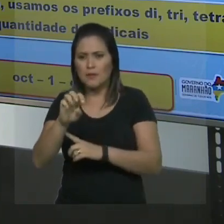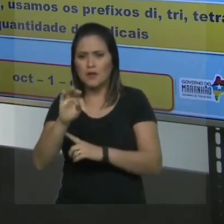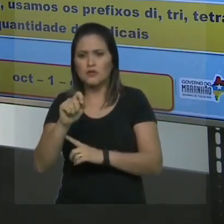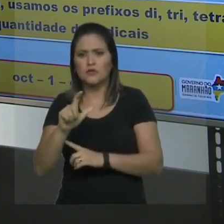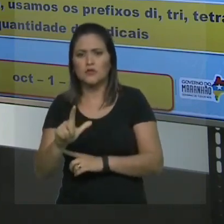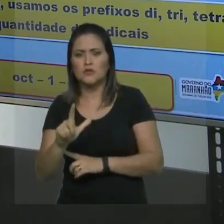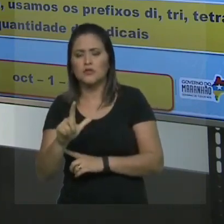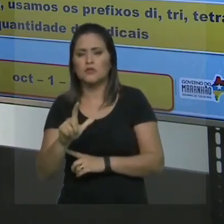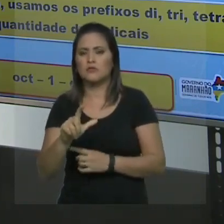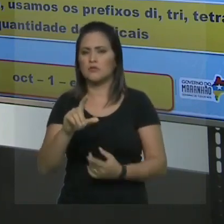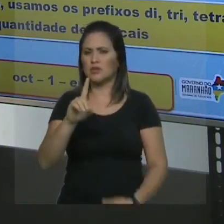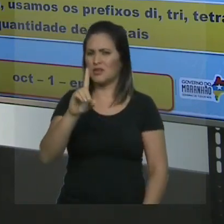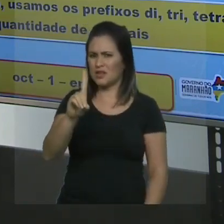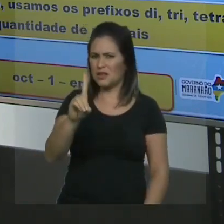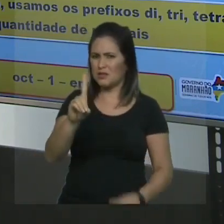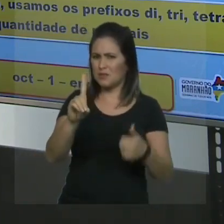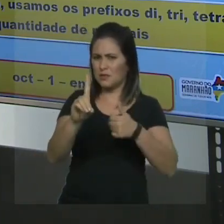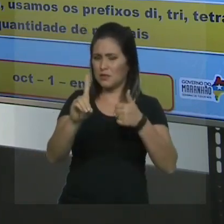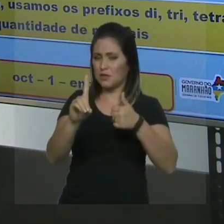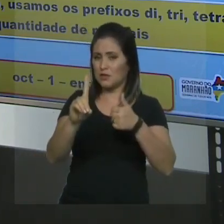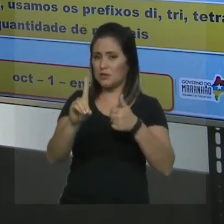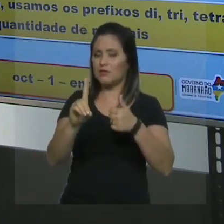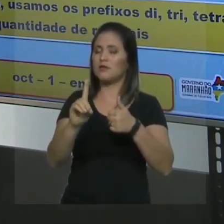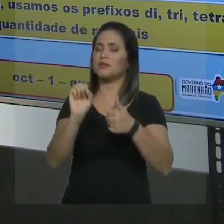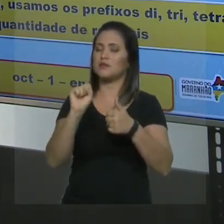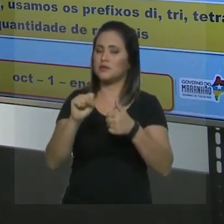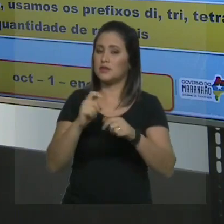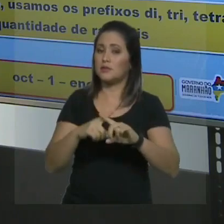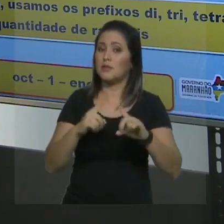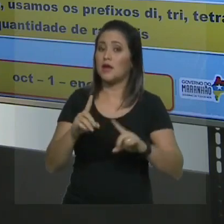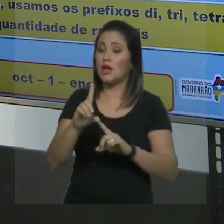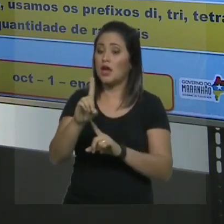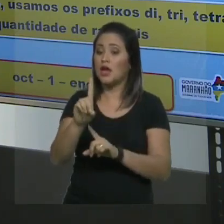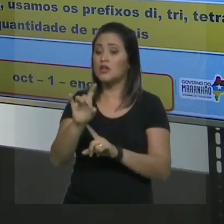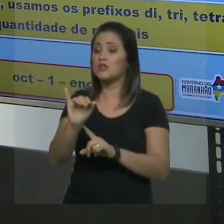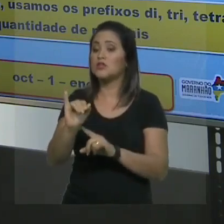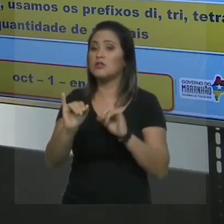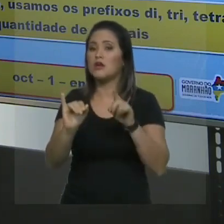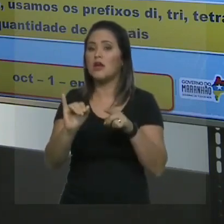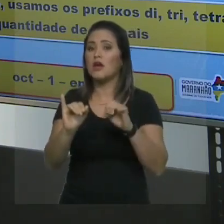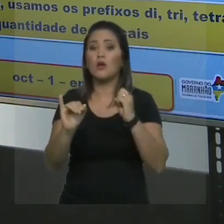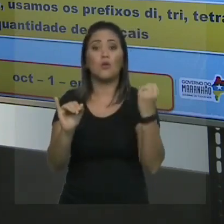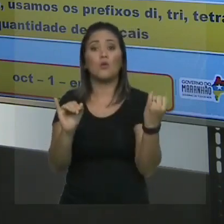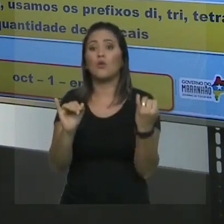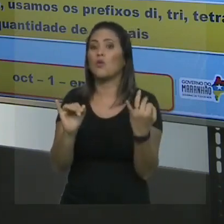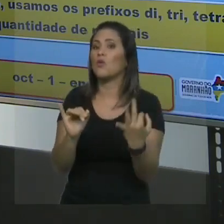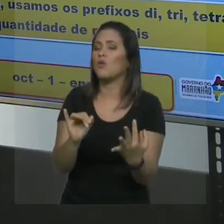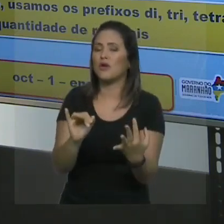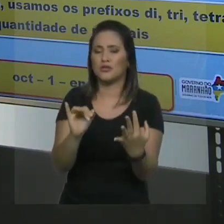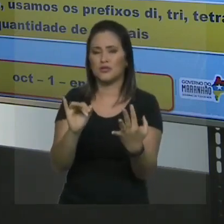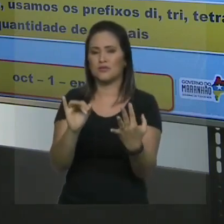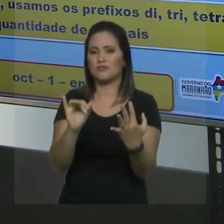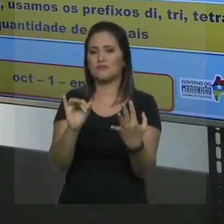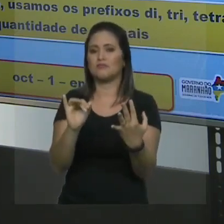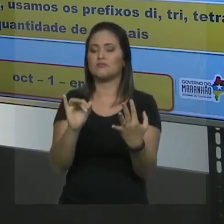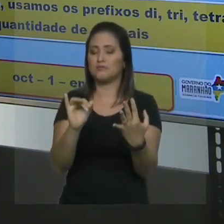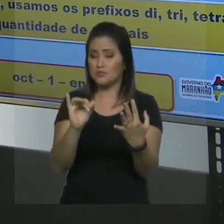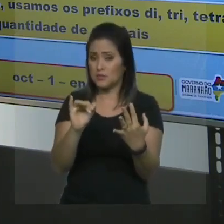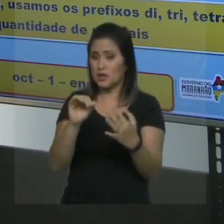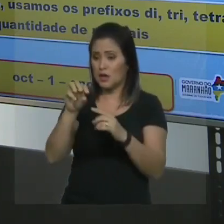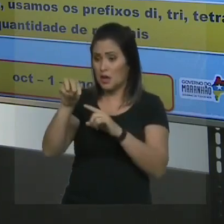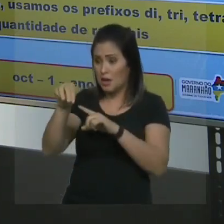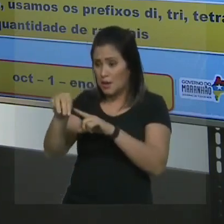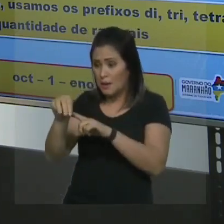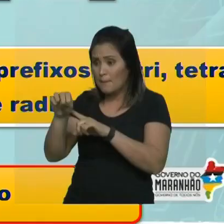não é o nome do radical. D é apenas a quantidade dos radicais. O radical é o metil. A ordem alfabética está seguida corretamente.